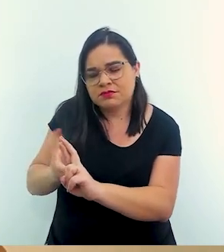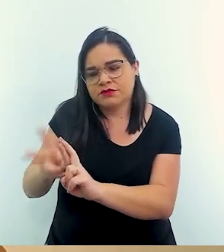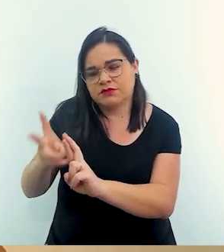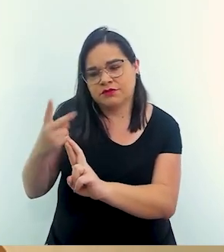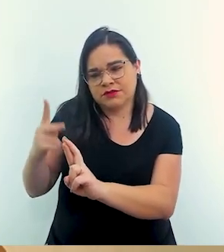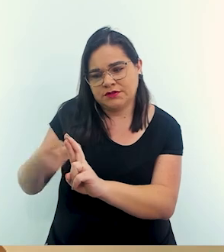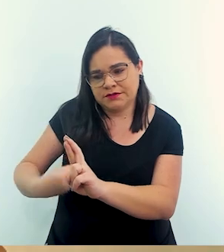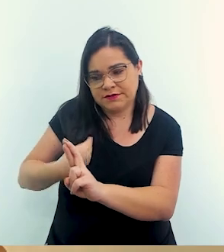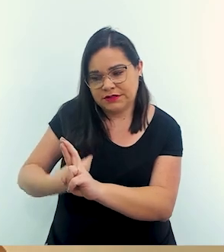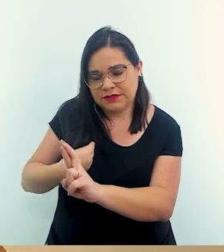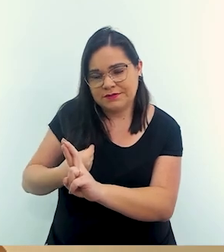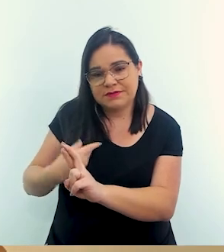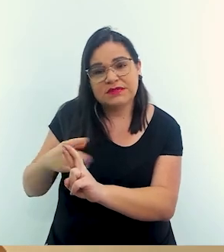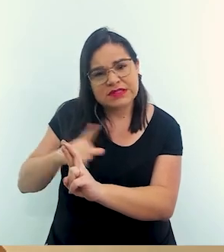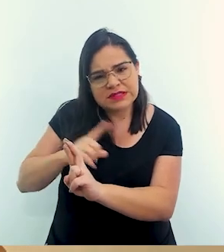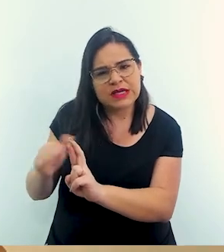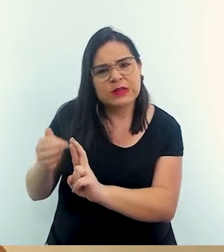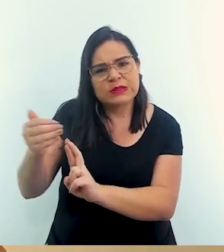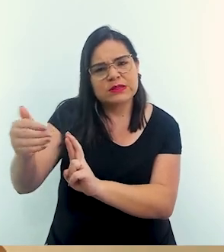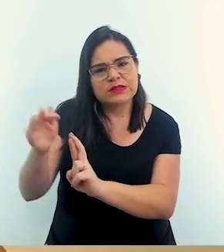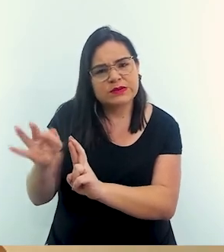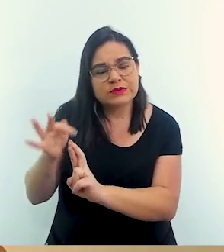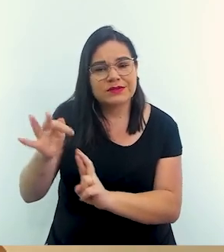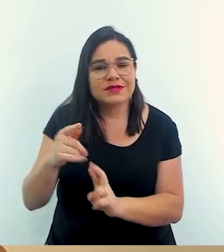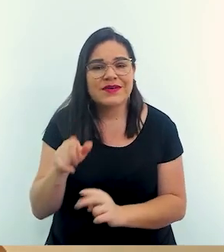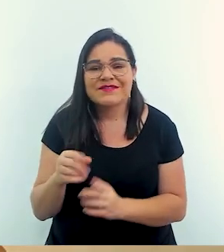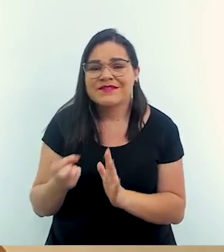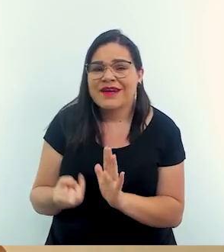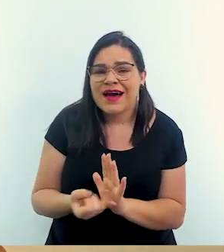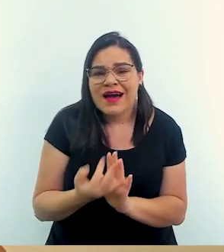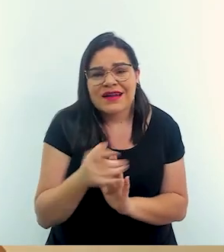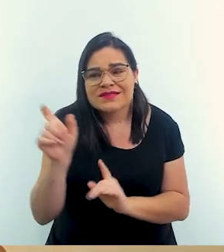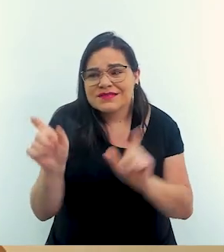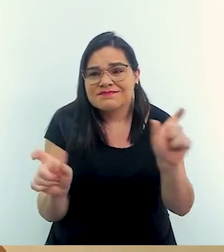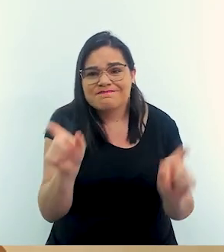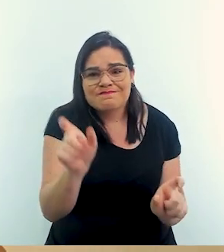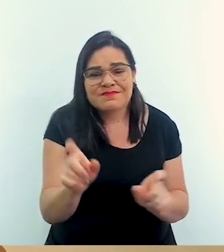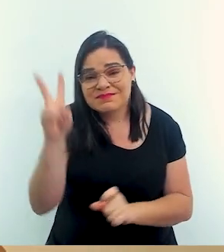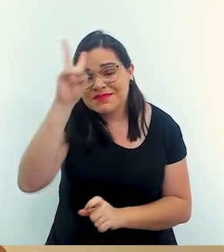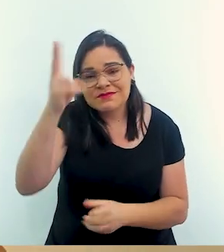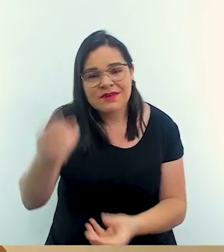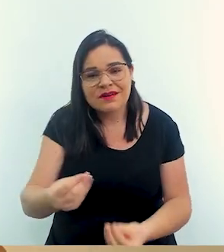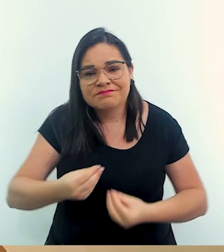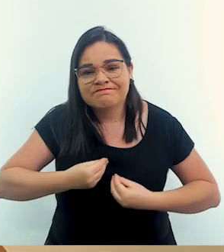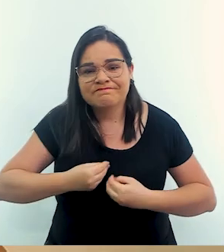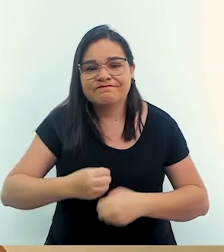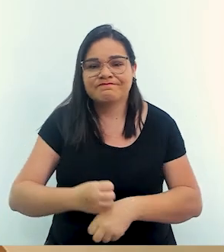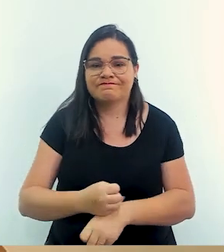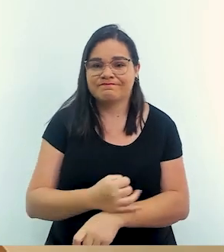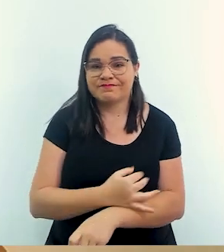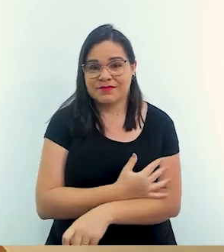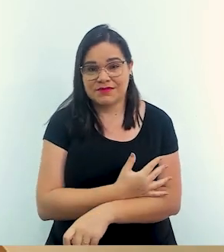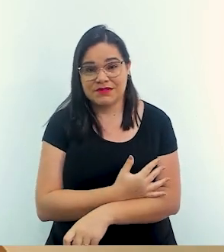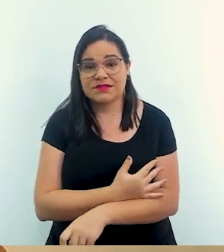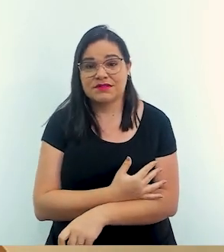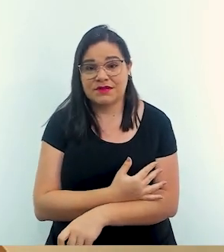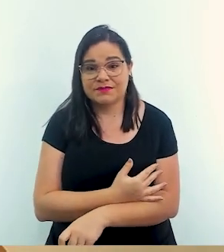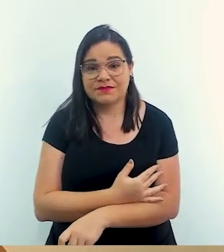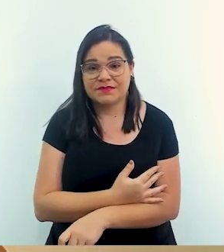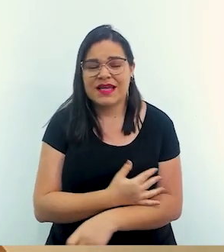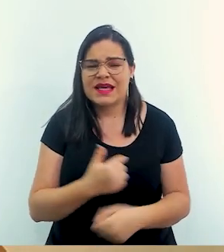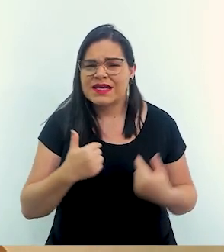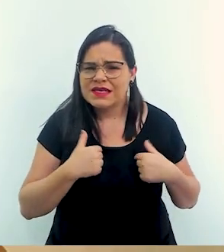continuar a vida que tem uma coisa depois então são várias histórias que elas elas me emocionam muito e